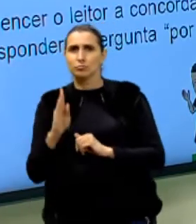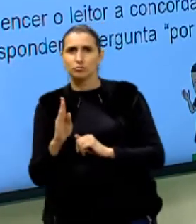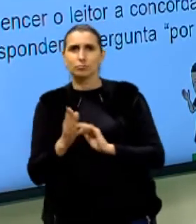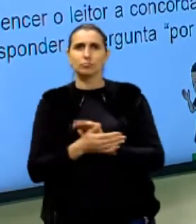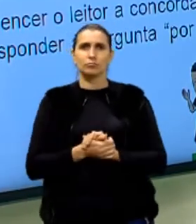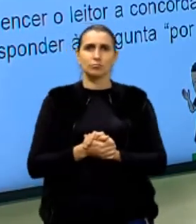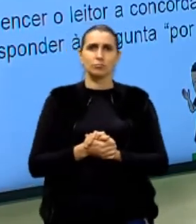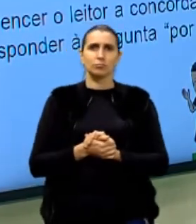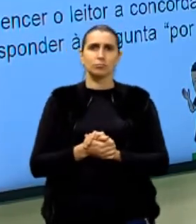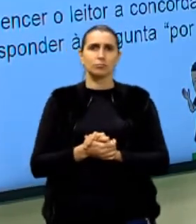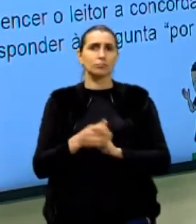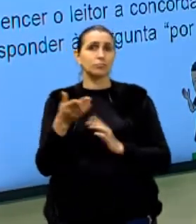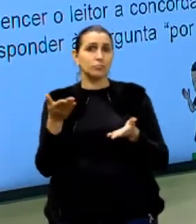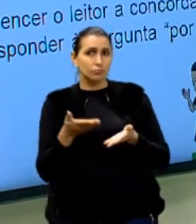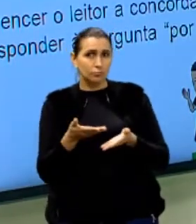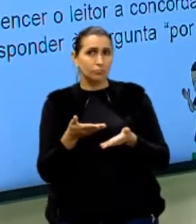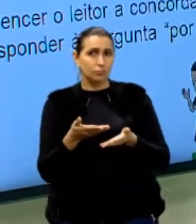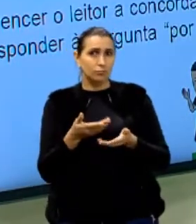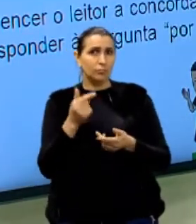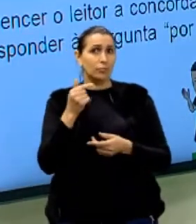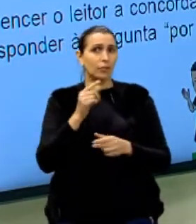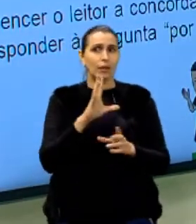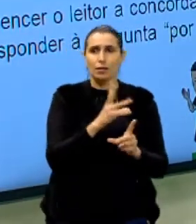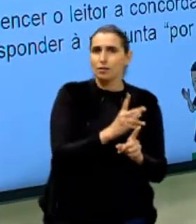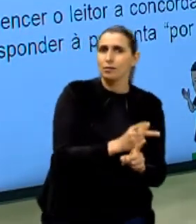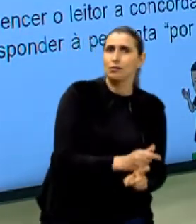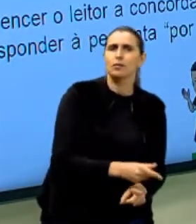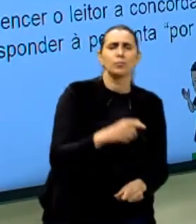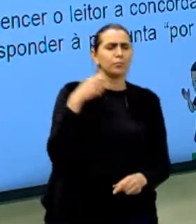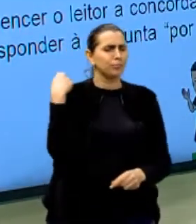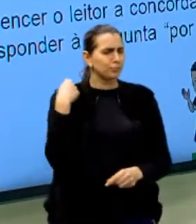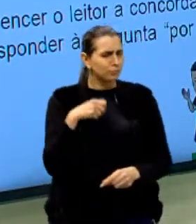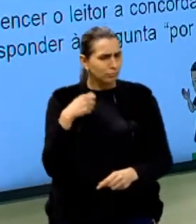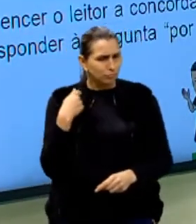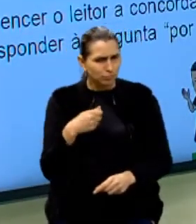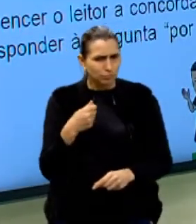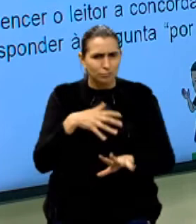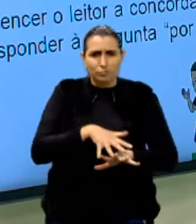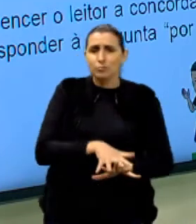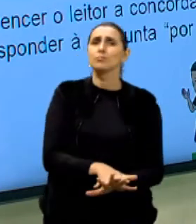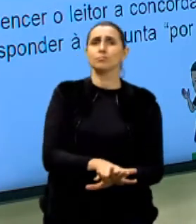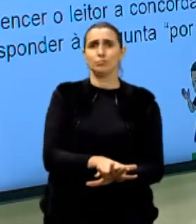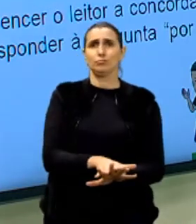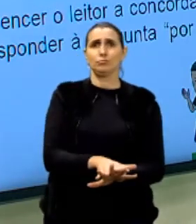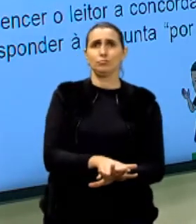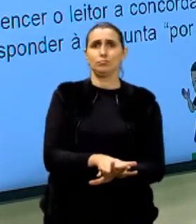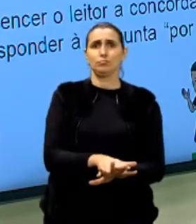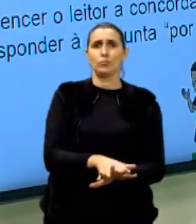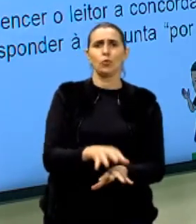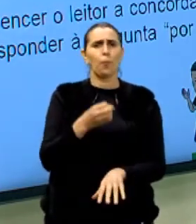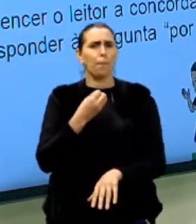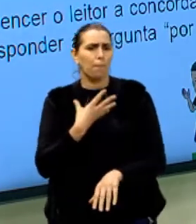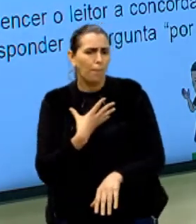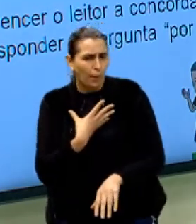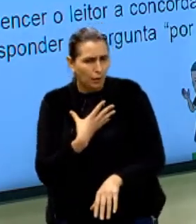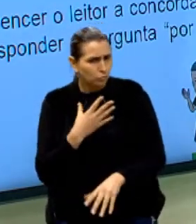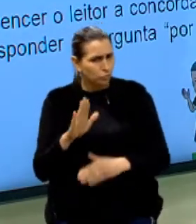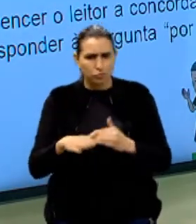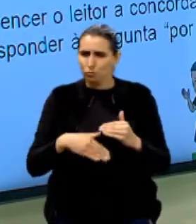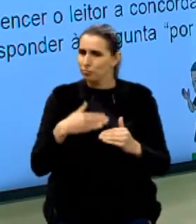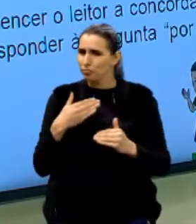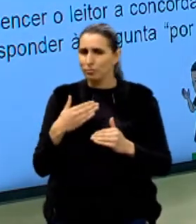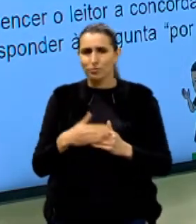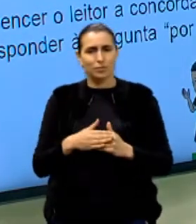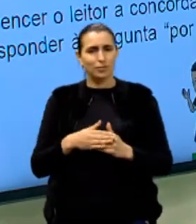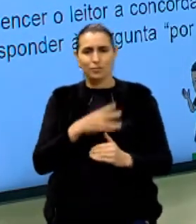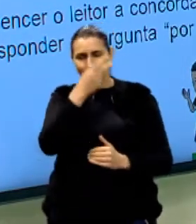uma vez que ele é a sétima arte e, portanto, ele deveria ser incluído como um dos bens de todo, de